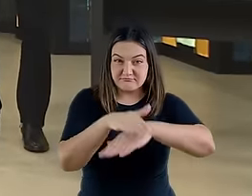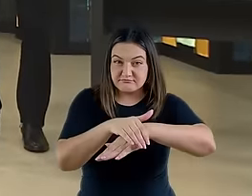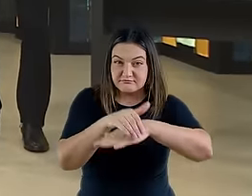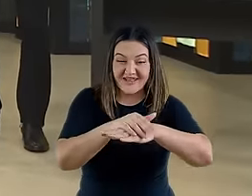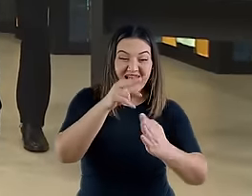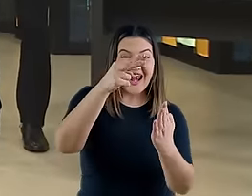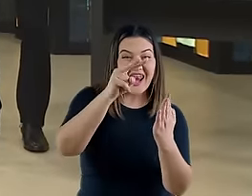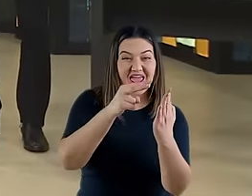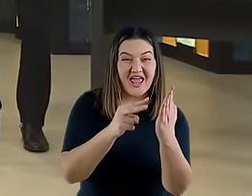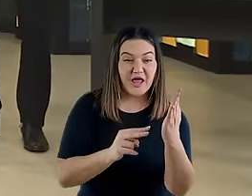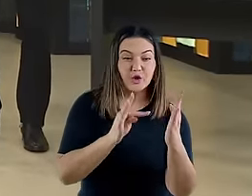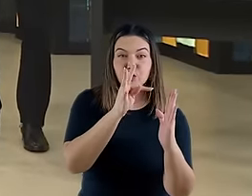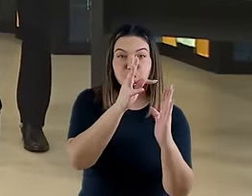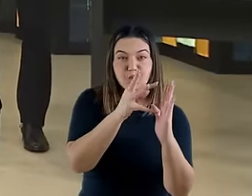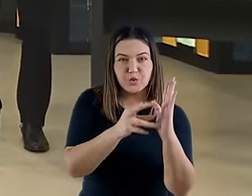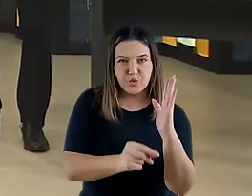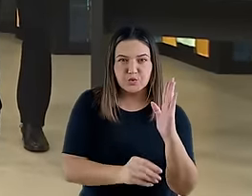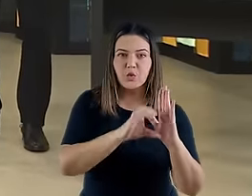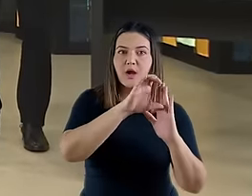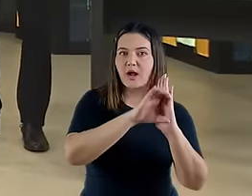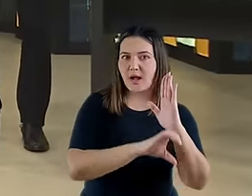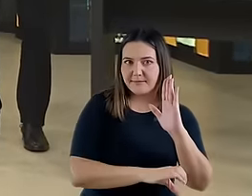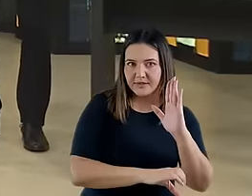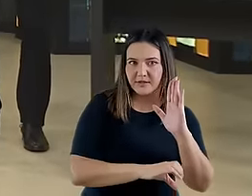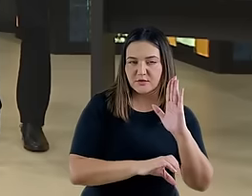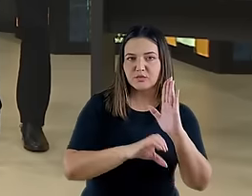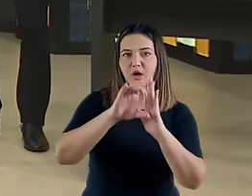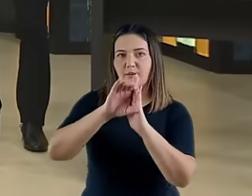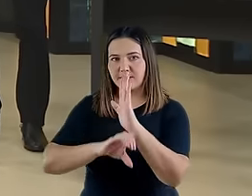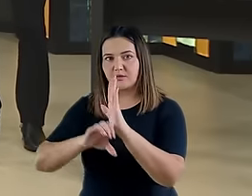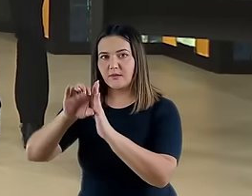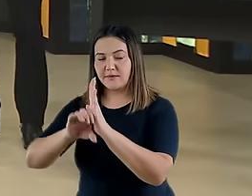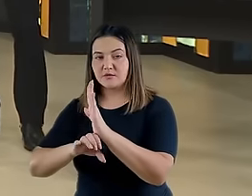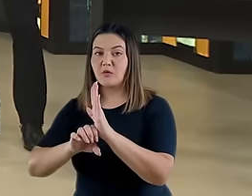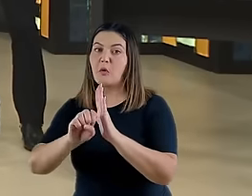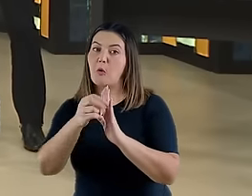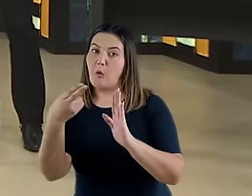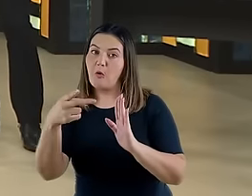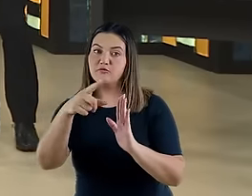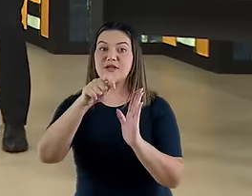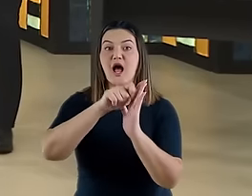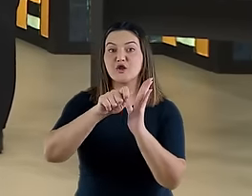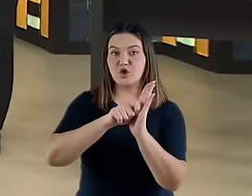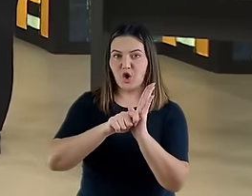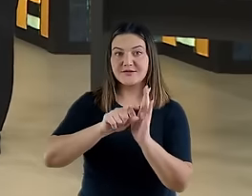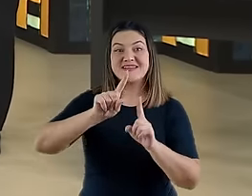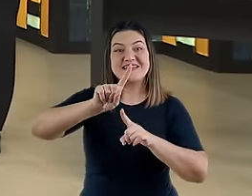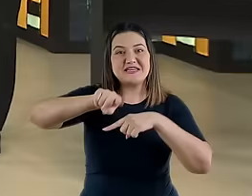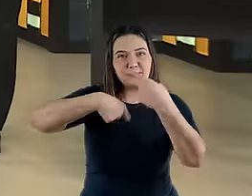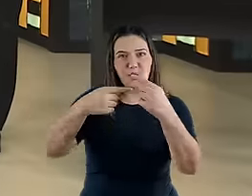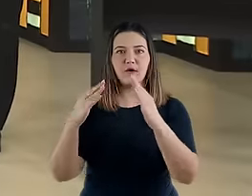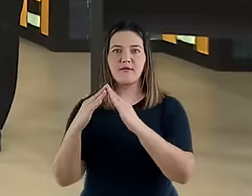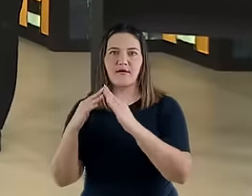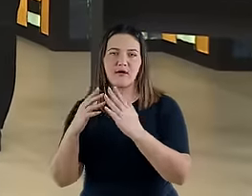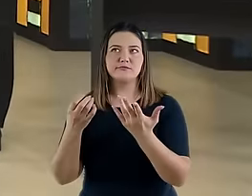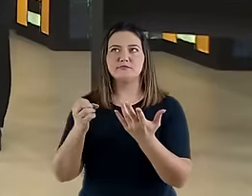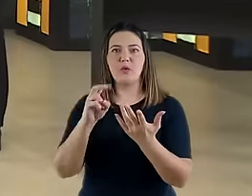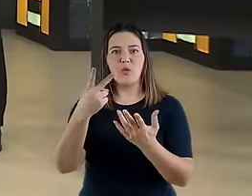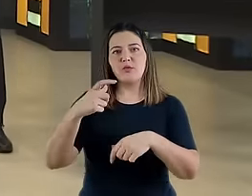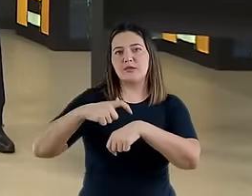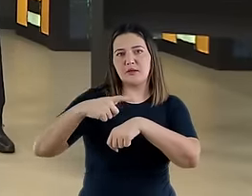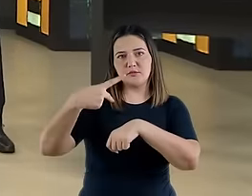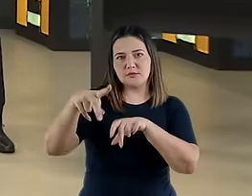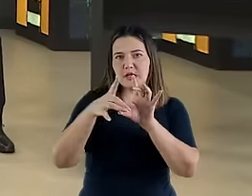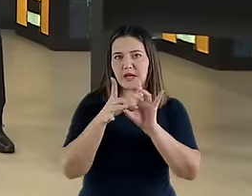na íntegra ou seguisse esse programa anotando as passagens que eu vou citar brevemente aqui para você, tá bom? O